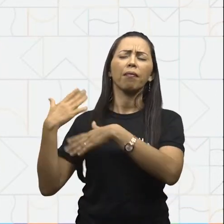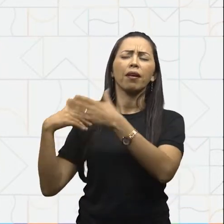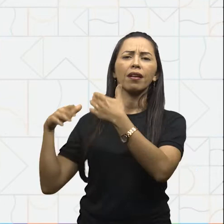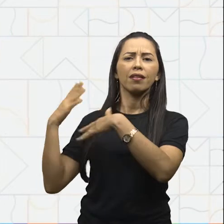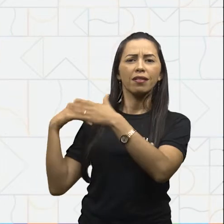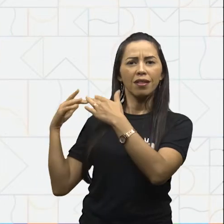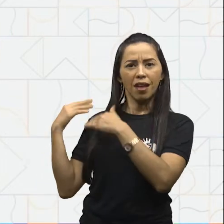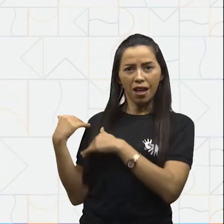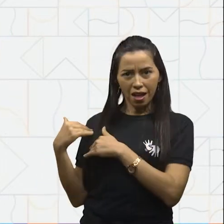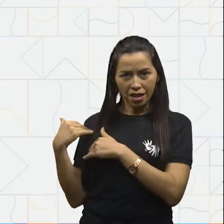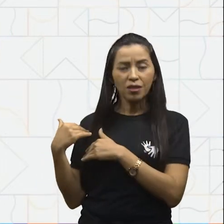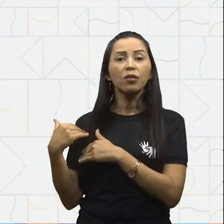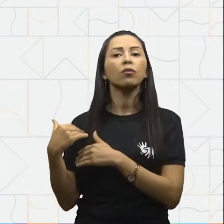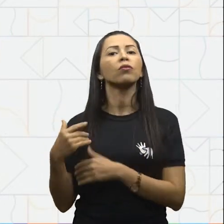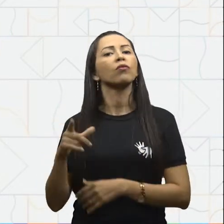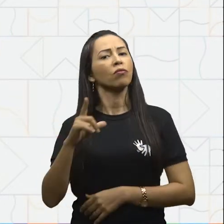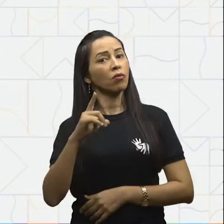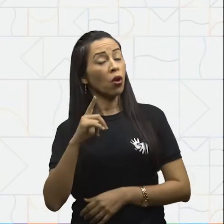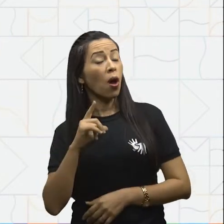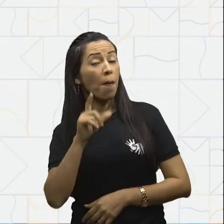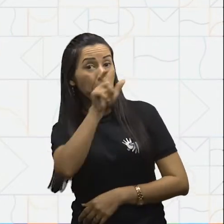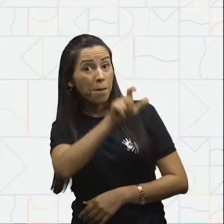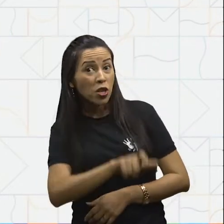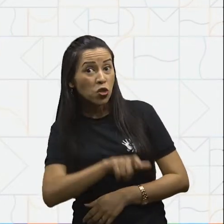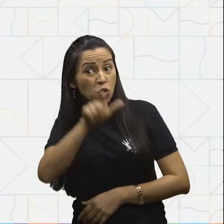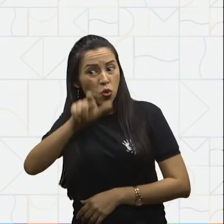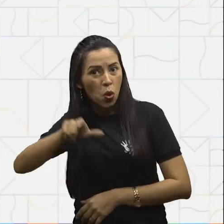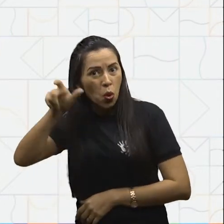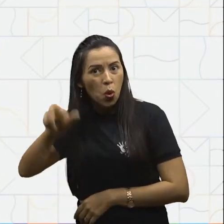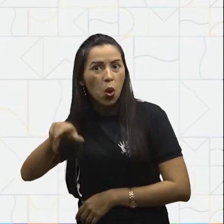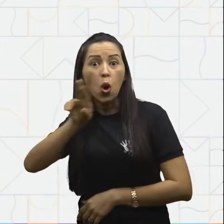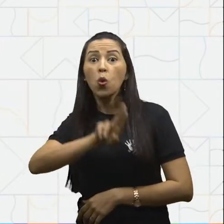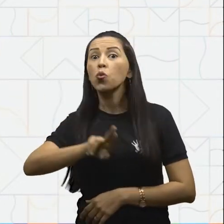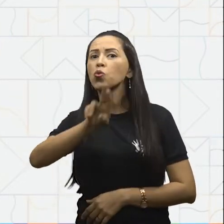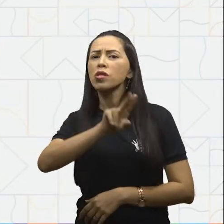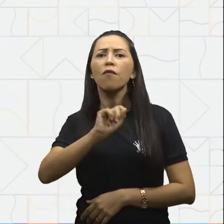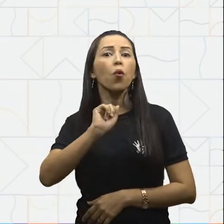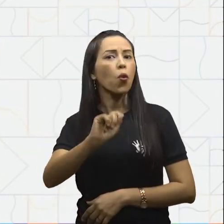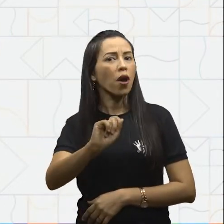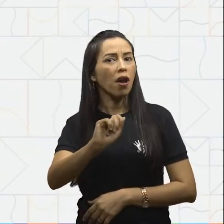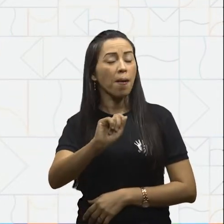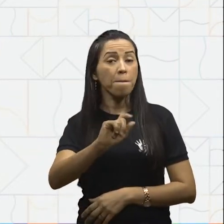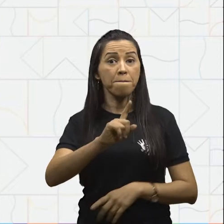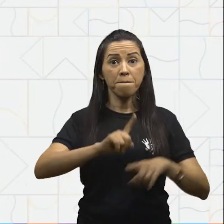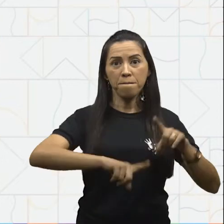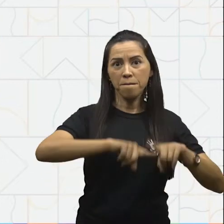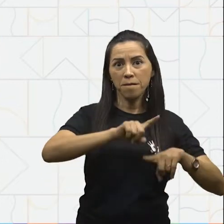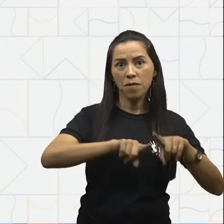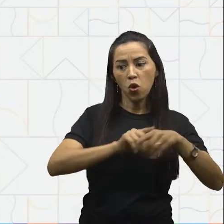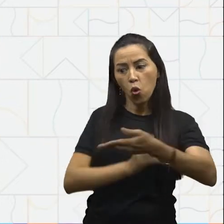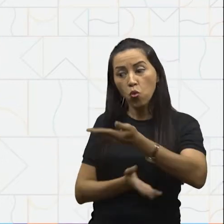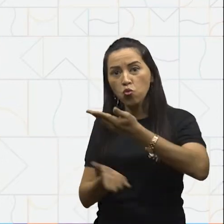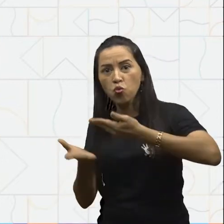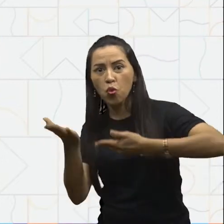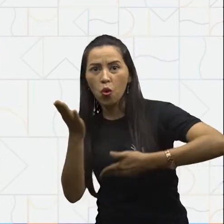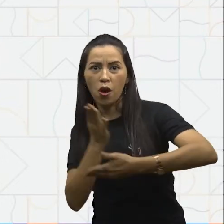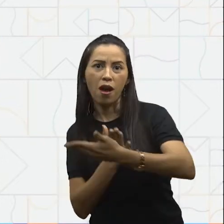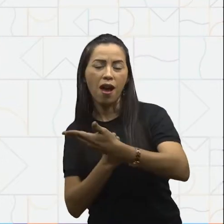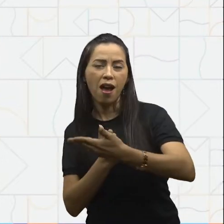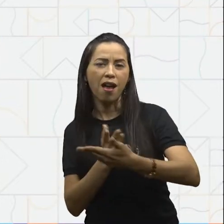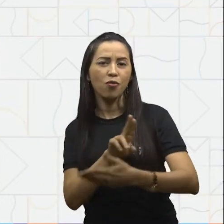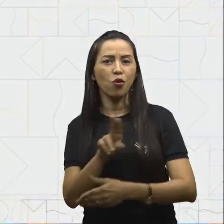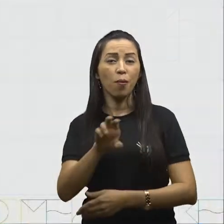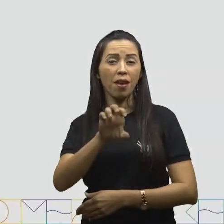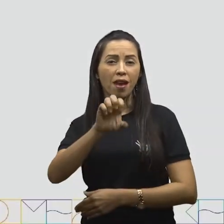dinheiro existir, as pessoas usavam o sistema de troca de mercadorias, que era